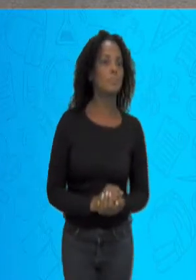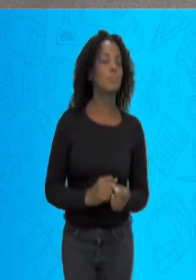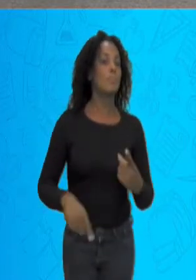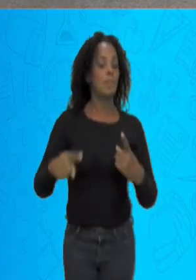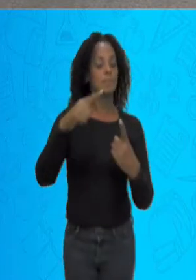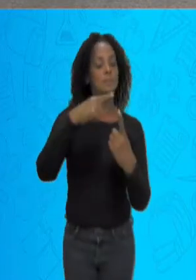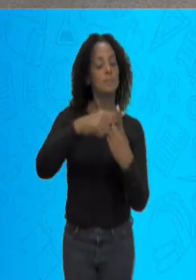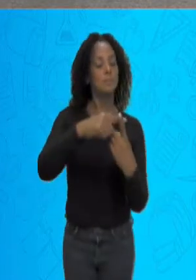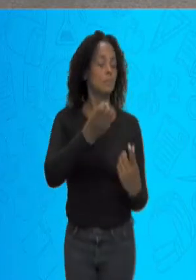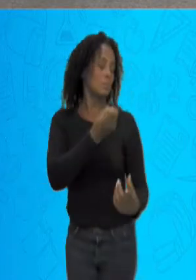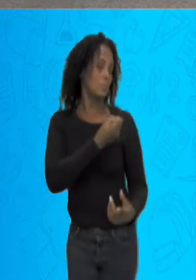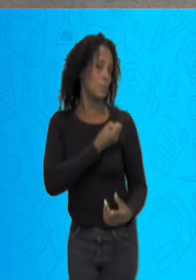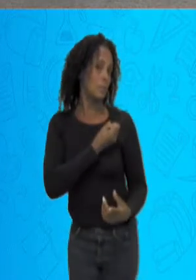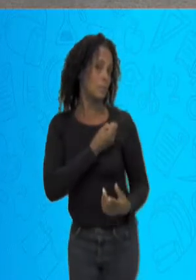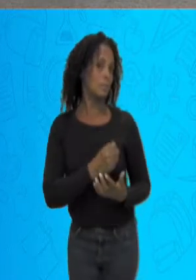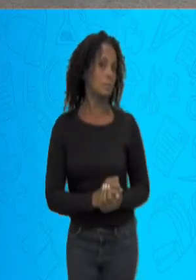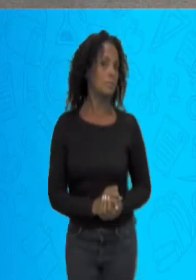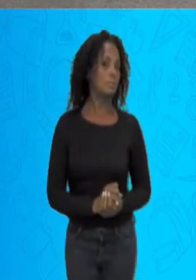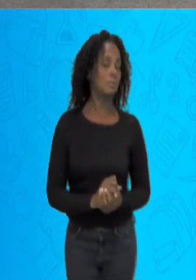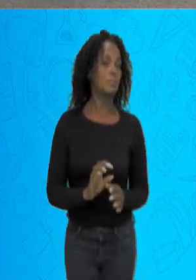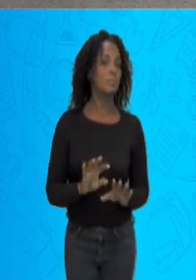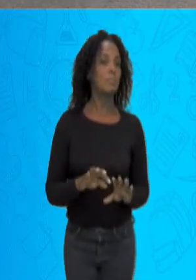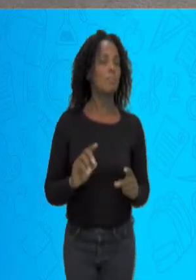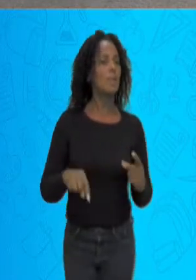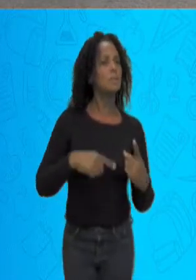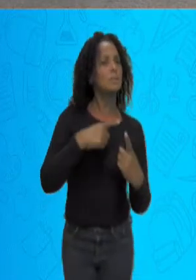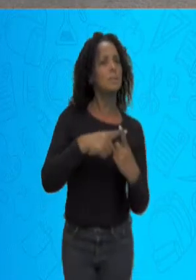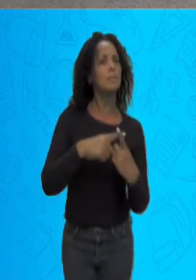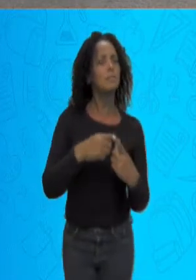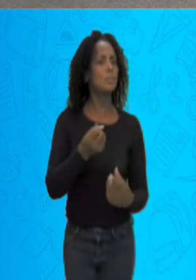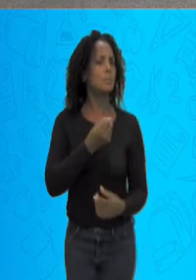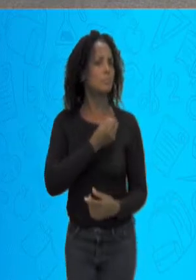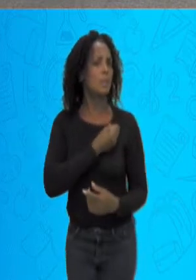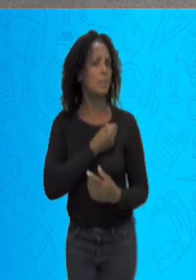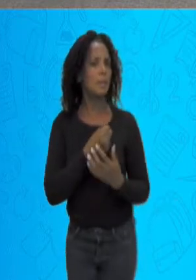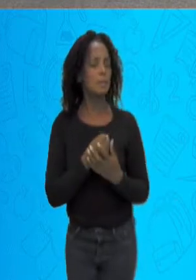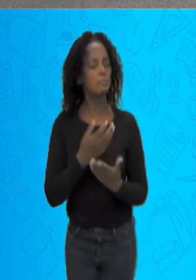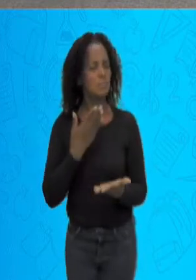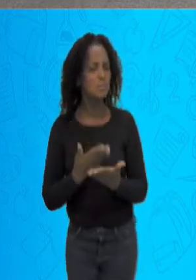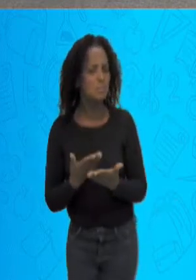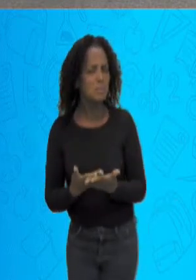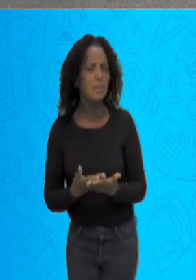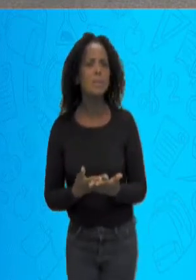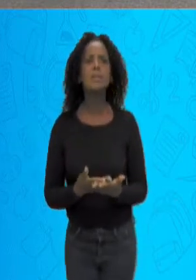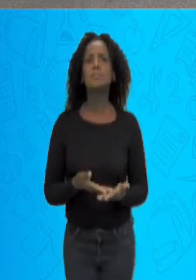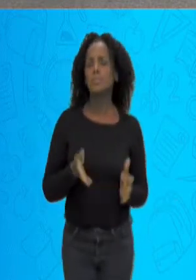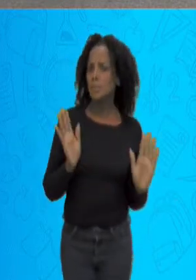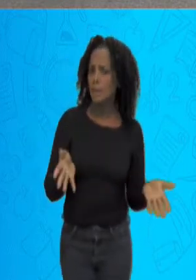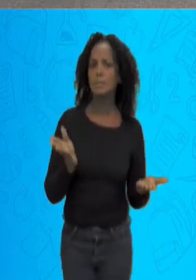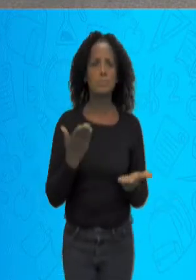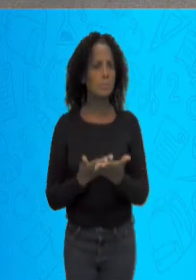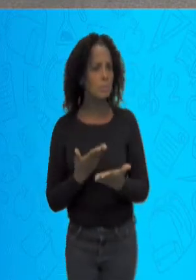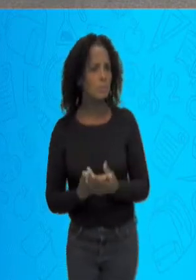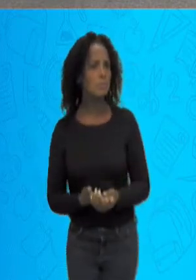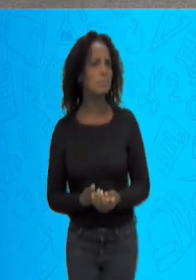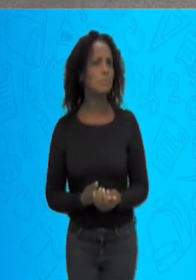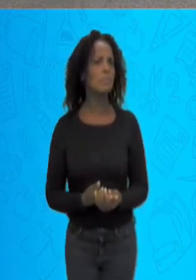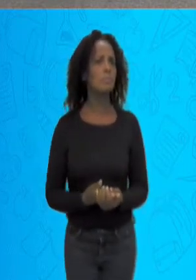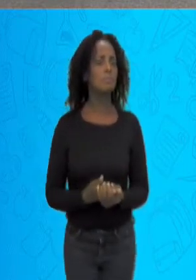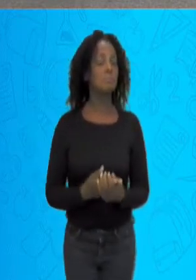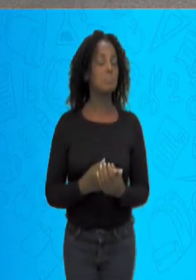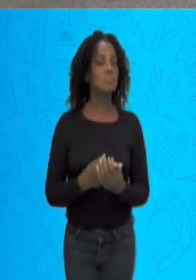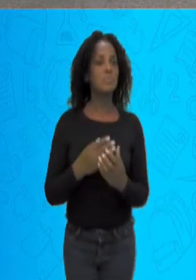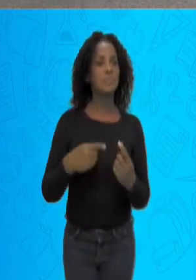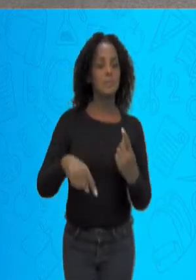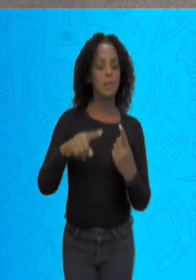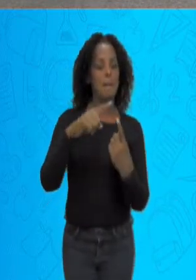numerais. E aí? Adição dos numerais. O que seria? Nós já estudamos isso na aula anterior. Esse sinal